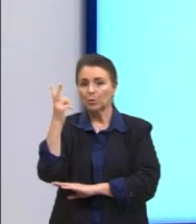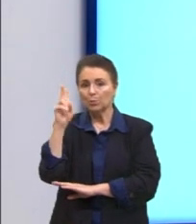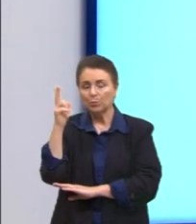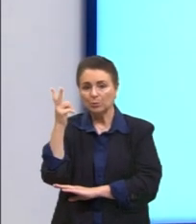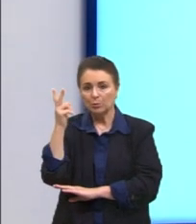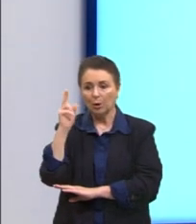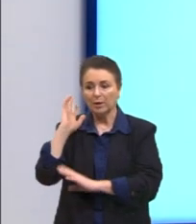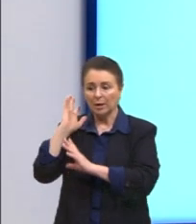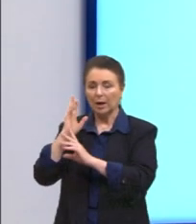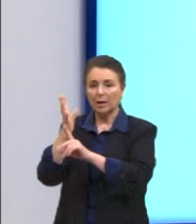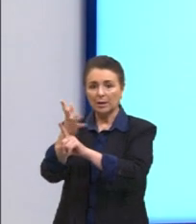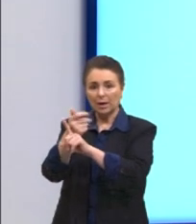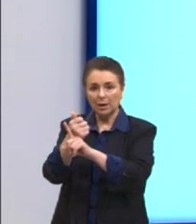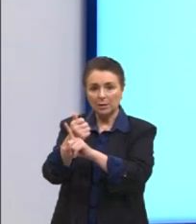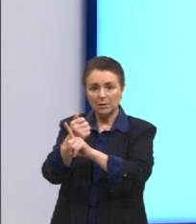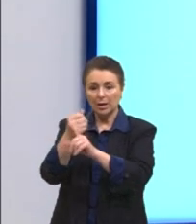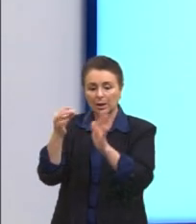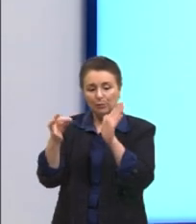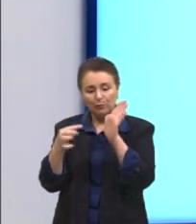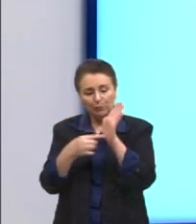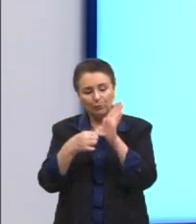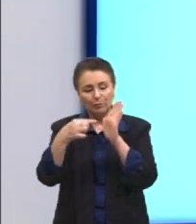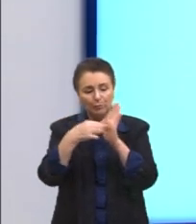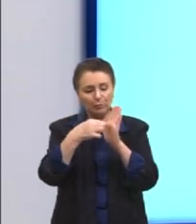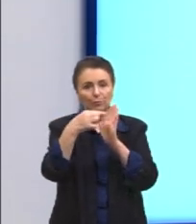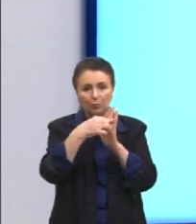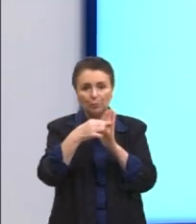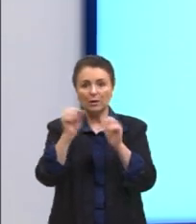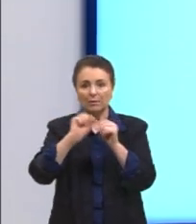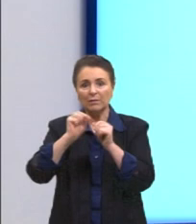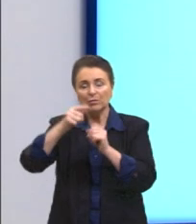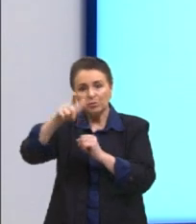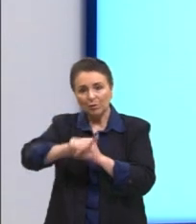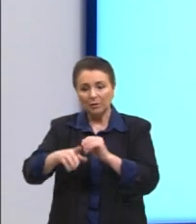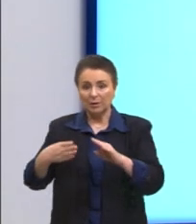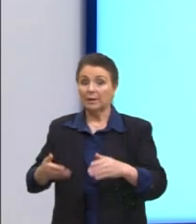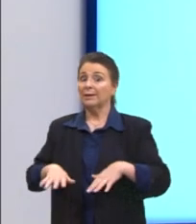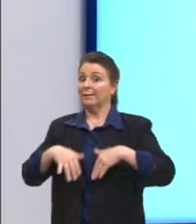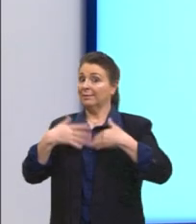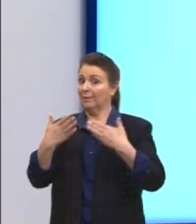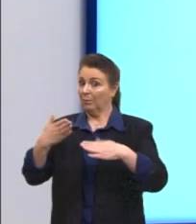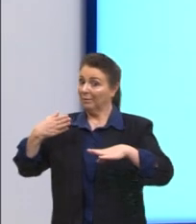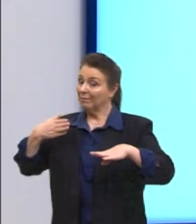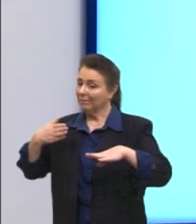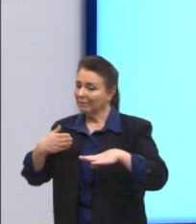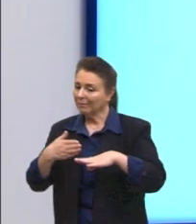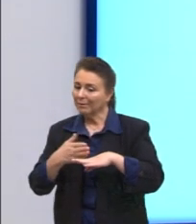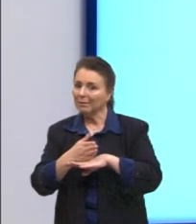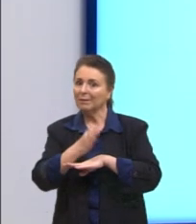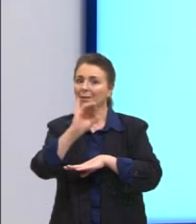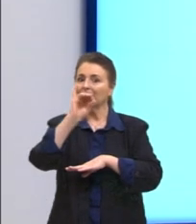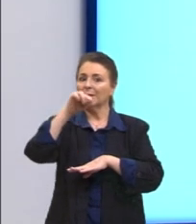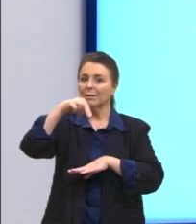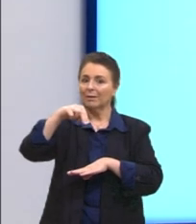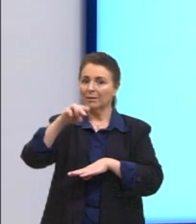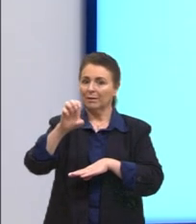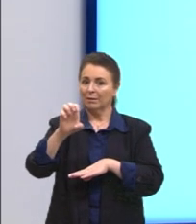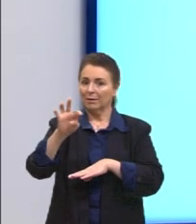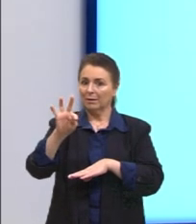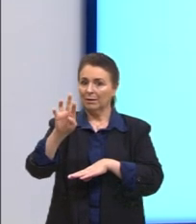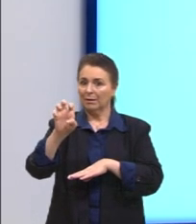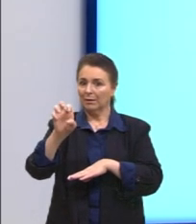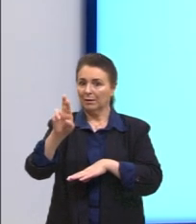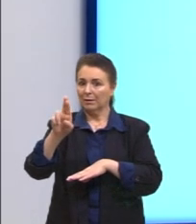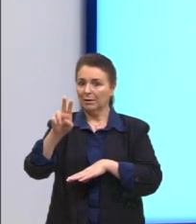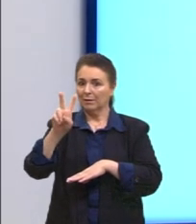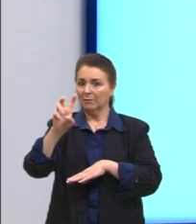e ressignifica essas imagens. Então, a intervenção, é importante a gente entender que a intervenção, ela pode ser uma intervenção